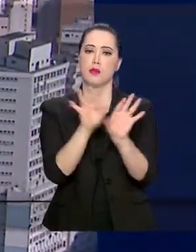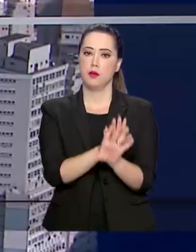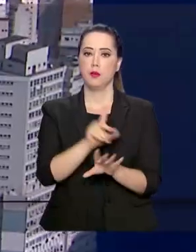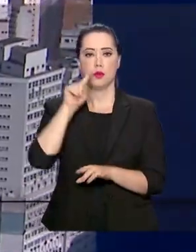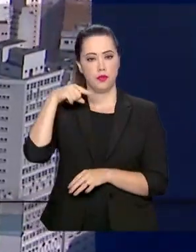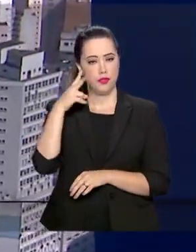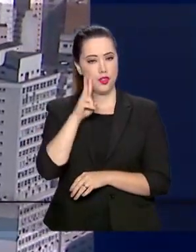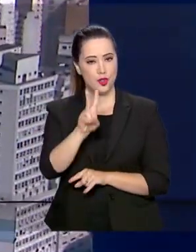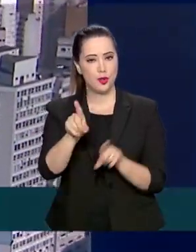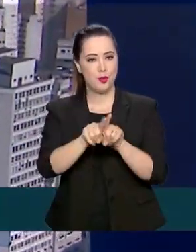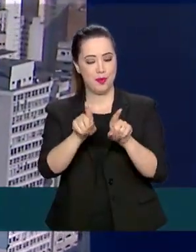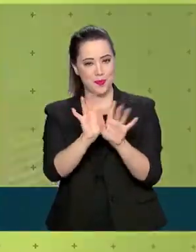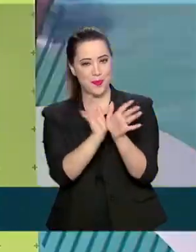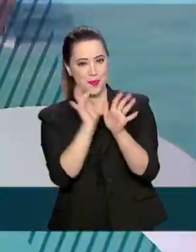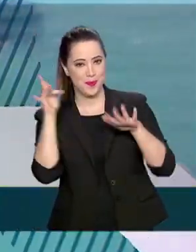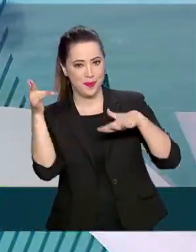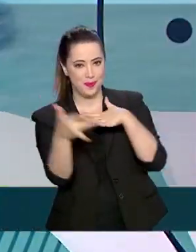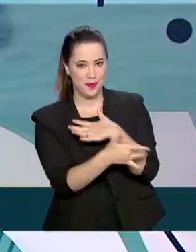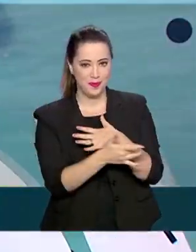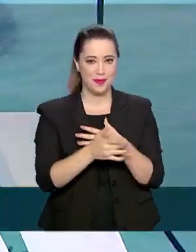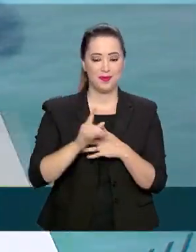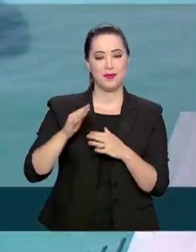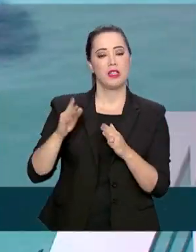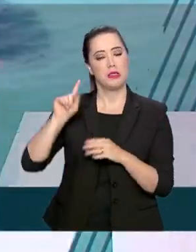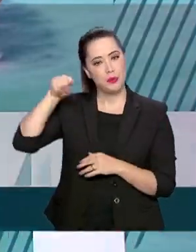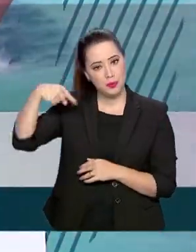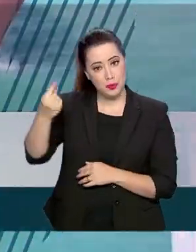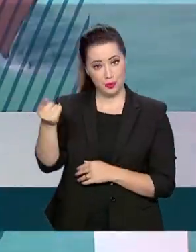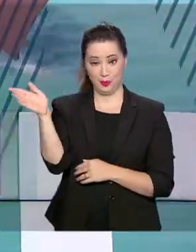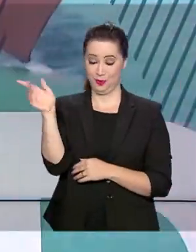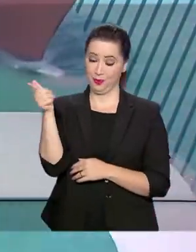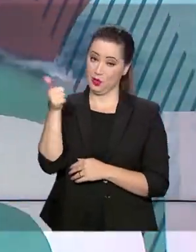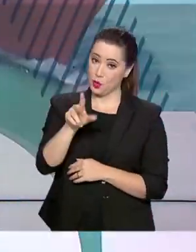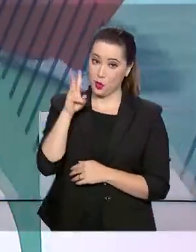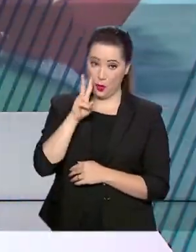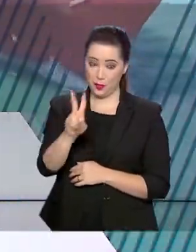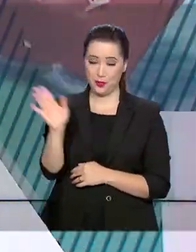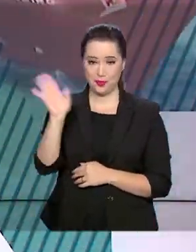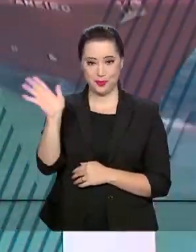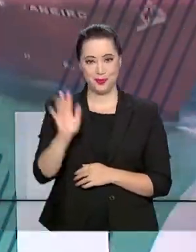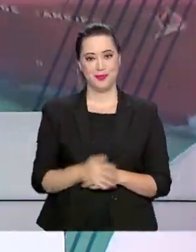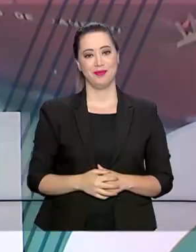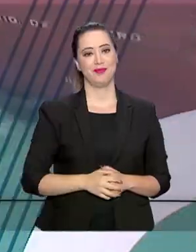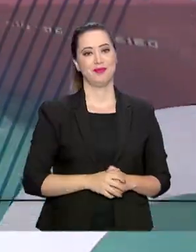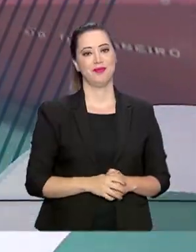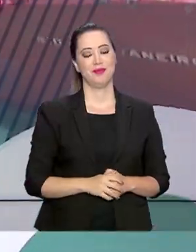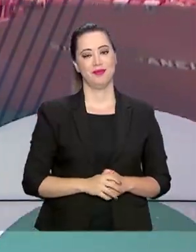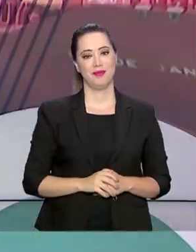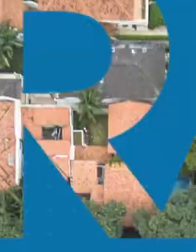por aqui. Continue nos acompanhando também pelas redes sociais. Nos vemos na próxima edição. Até lá!